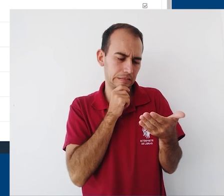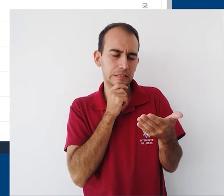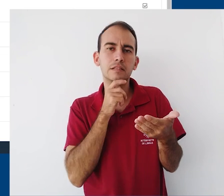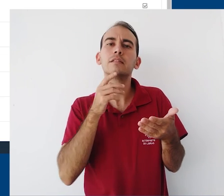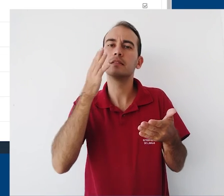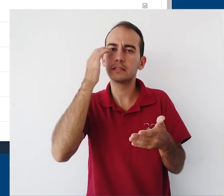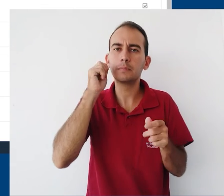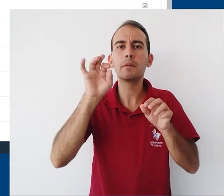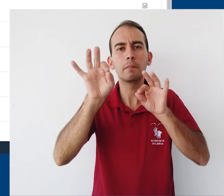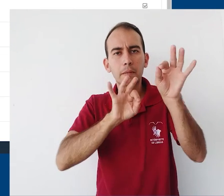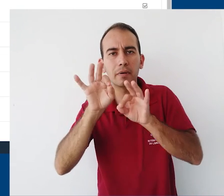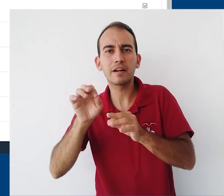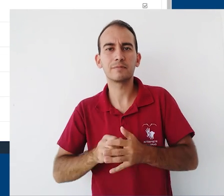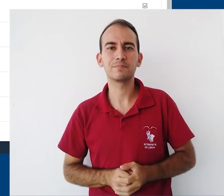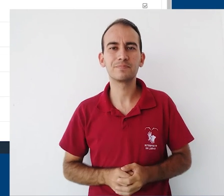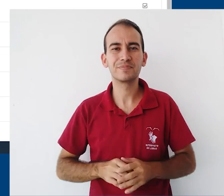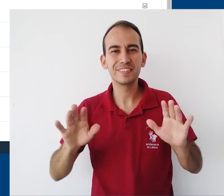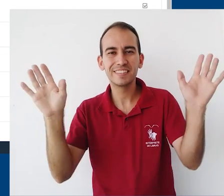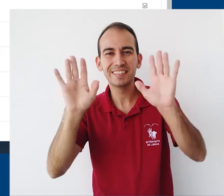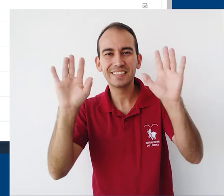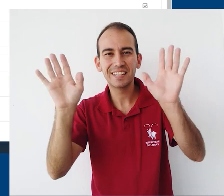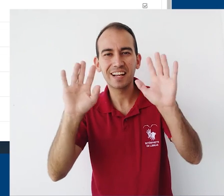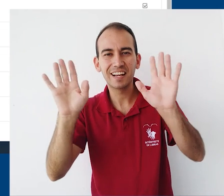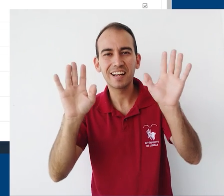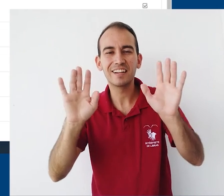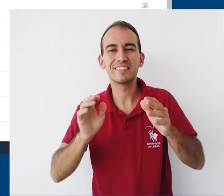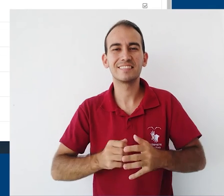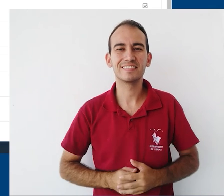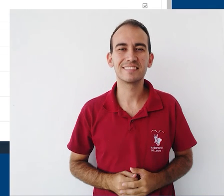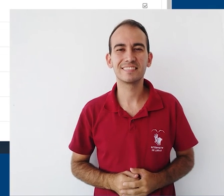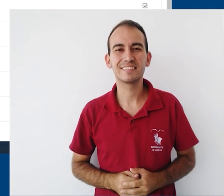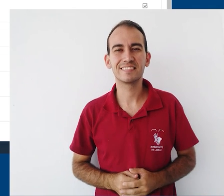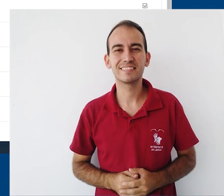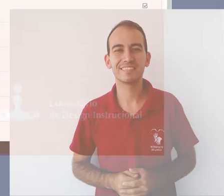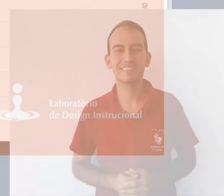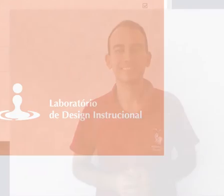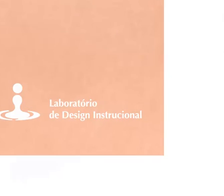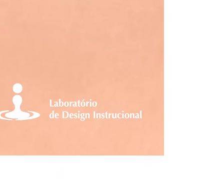um professor da SEAD deve possuir. É isso. Até a próxima aula.